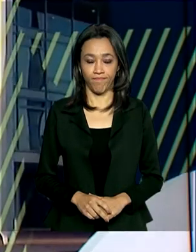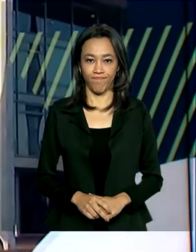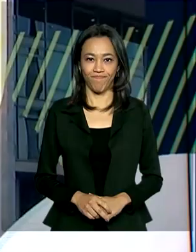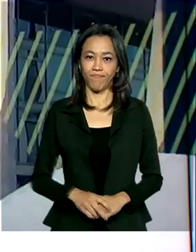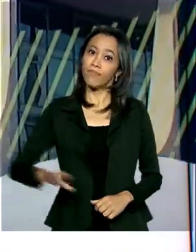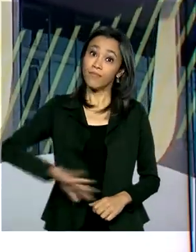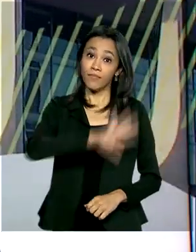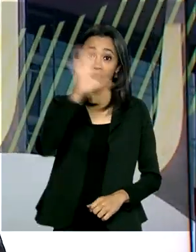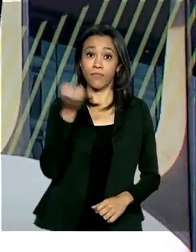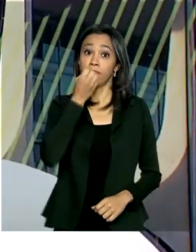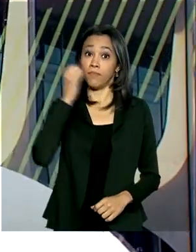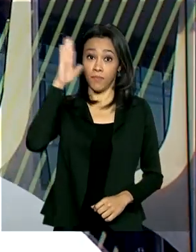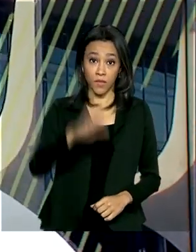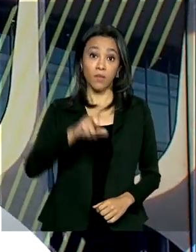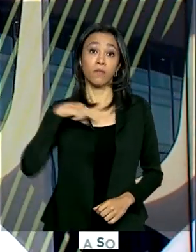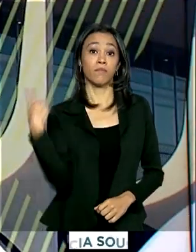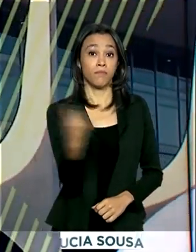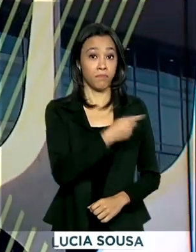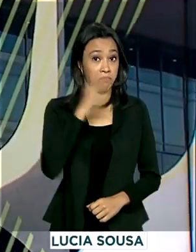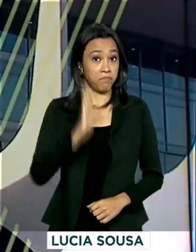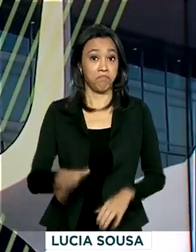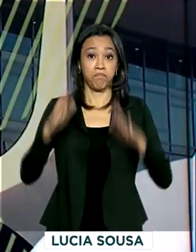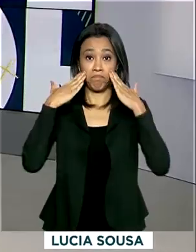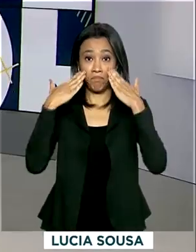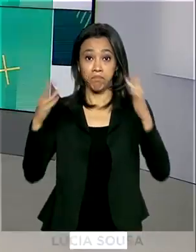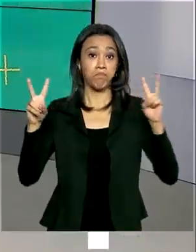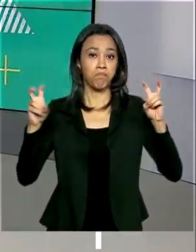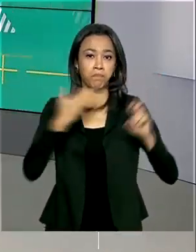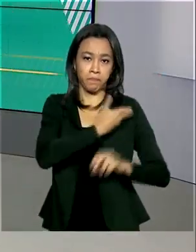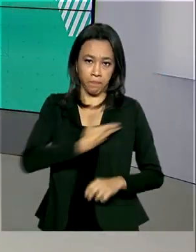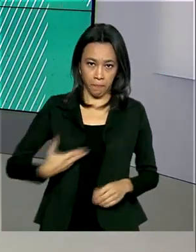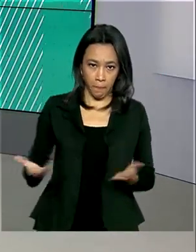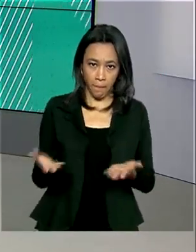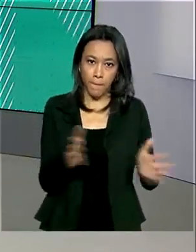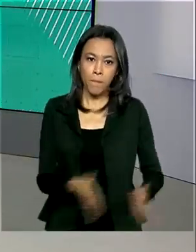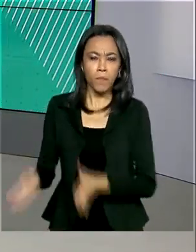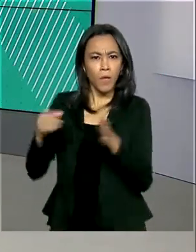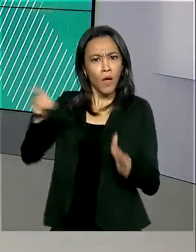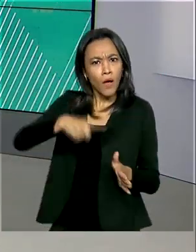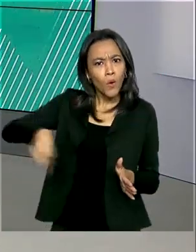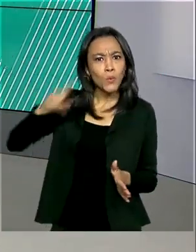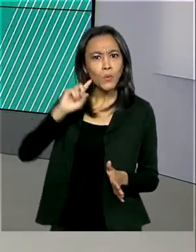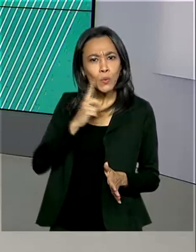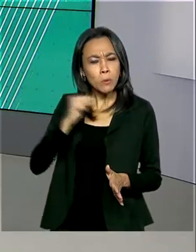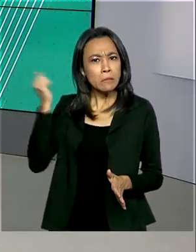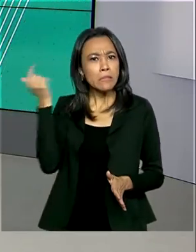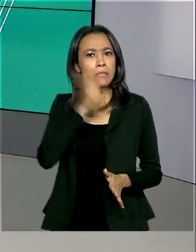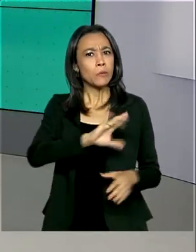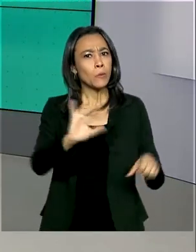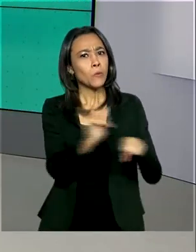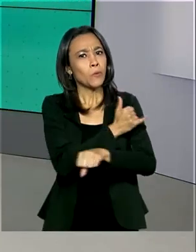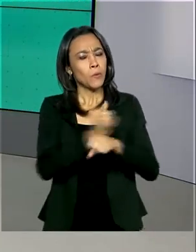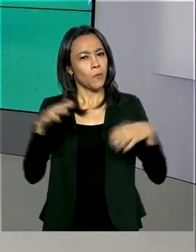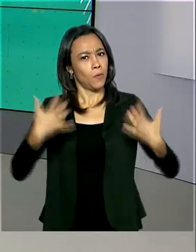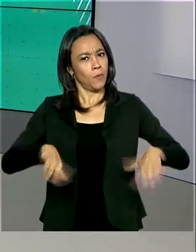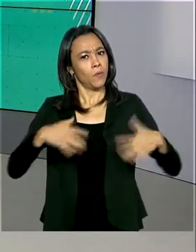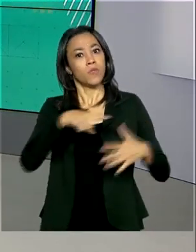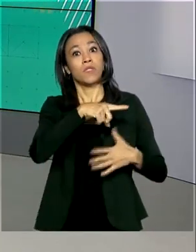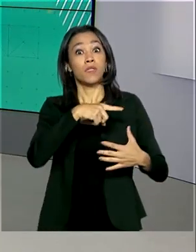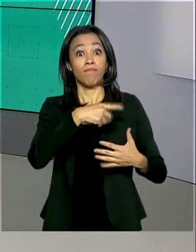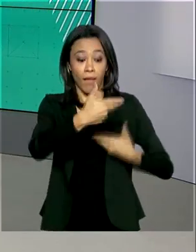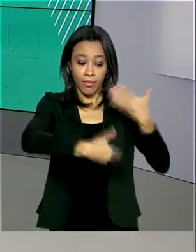Olá, boa tarde. Já está no ar o governo agora. Os surdos ganham pela primeira vez uma ferramenta exclusiva de